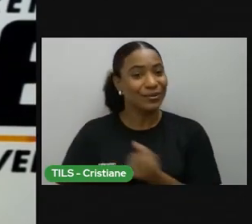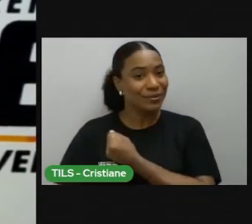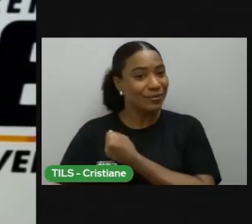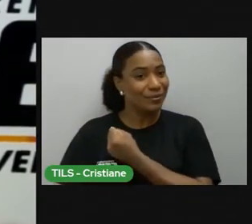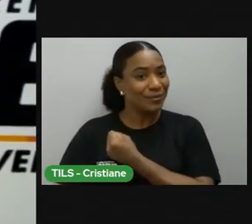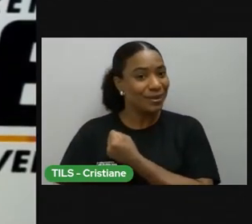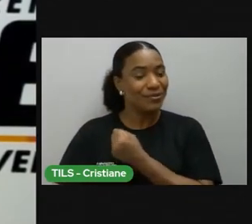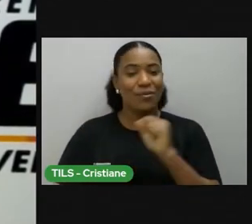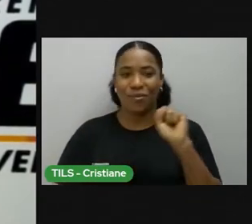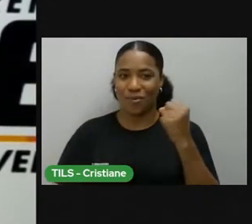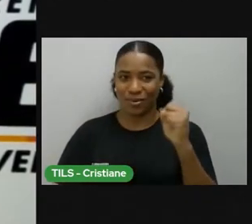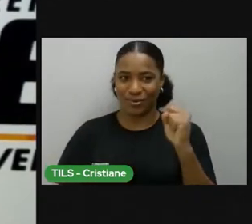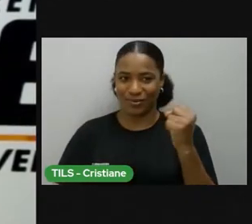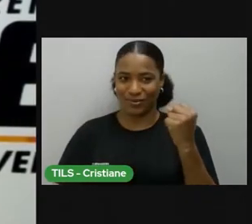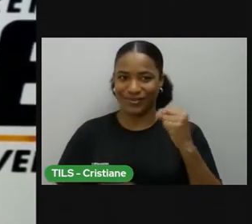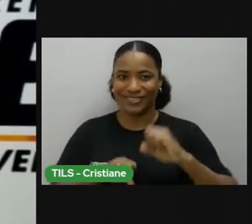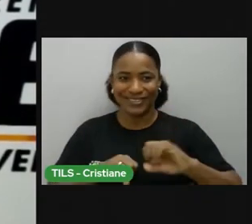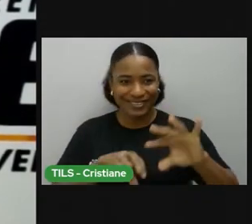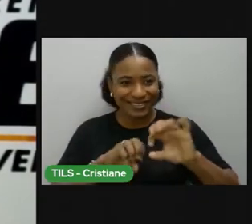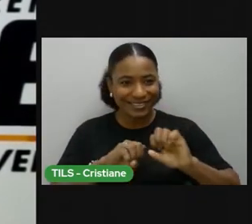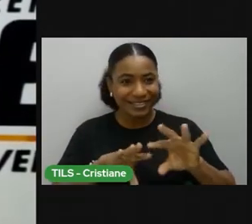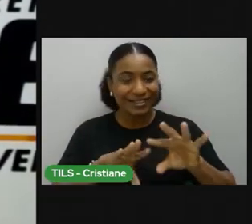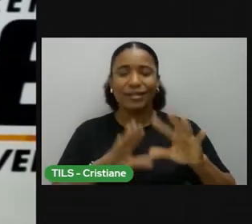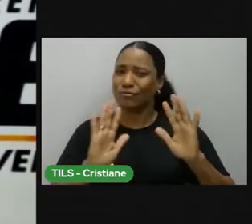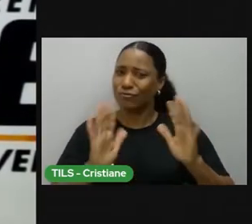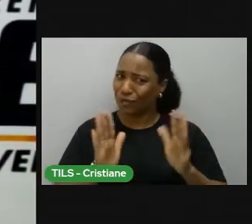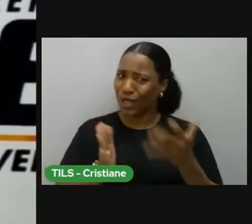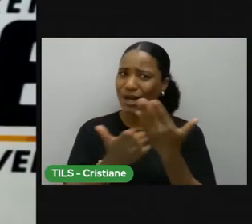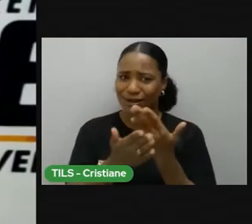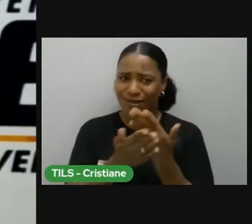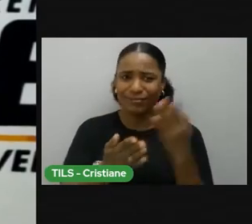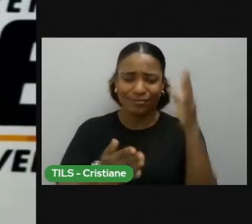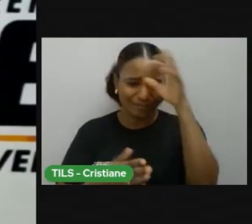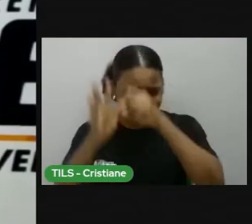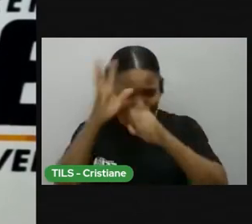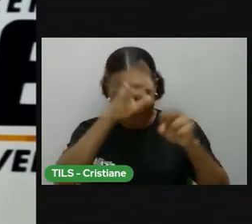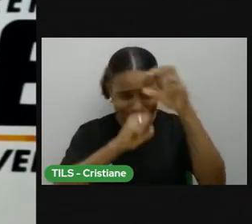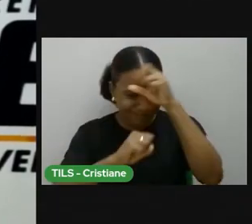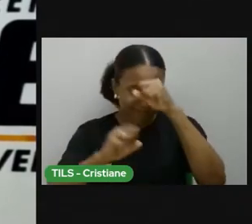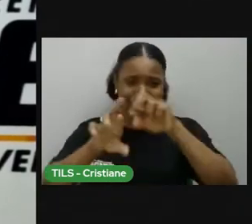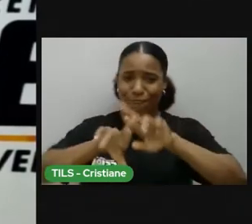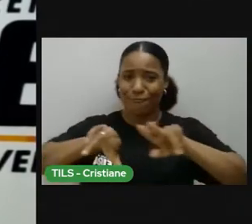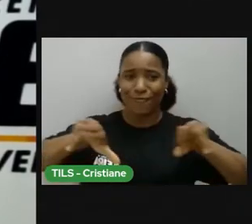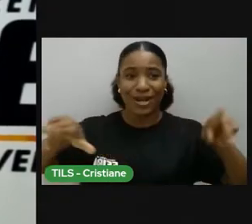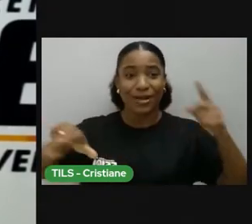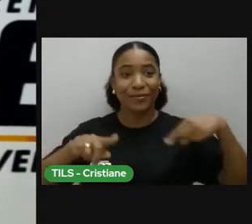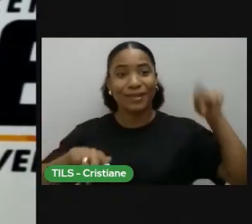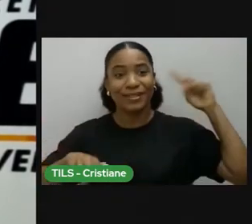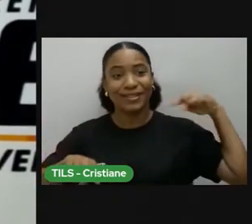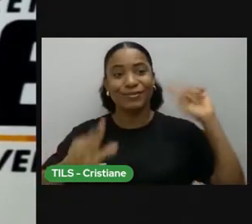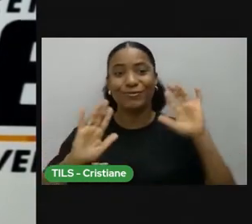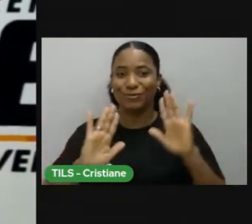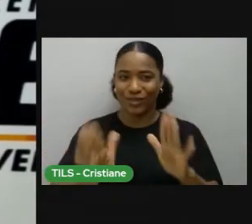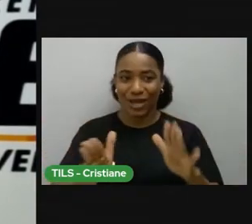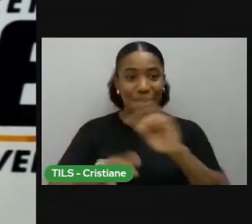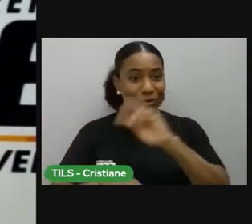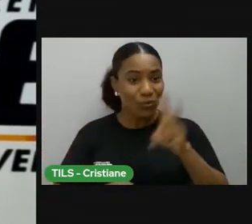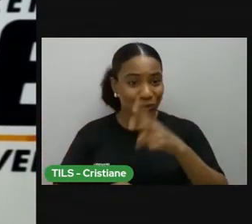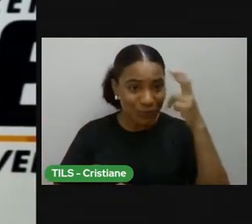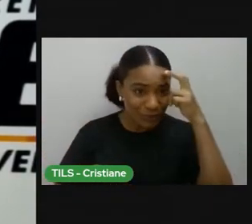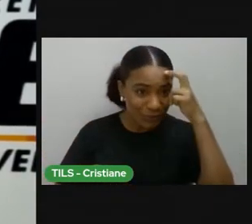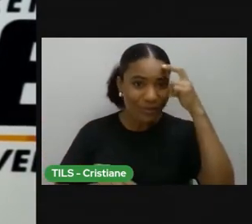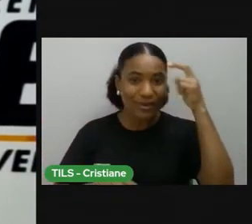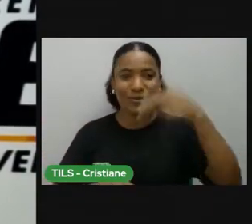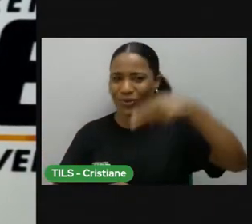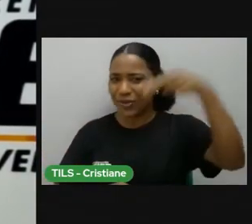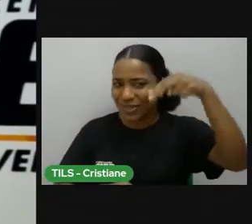E a gente já estudou, né, uma série de coisas legais nas nossas aulas anteriores, nós já falamos, né, sobre a cultura do Nordeste,